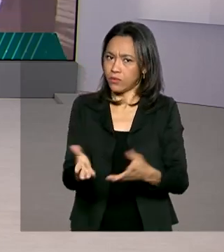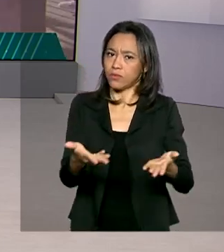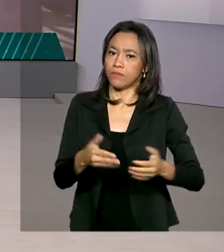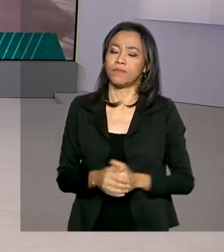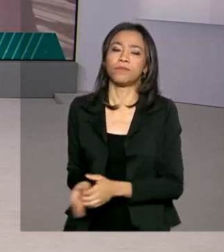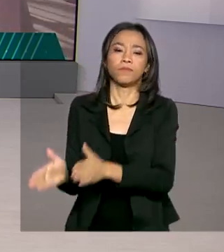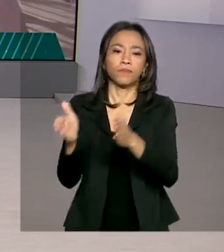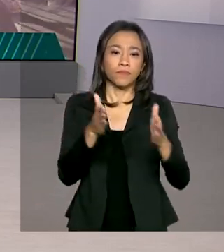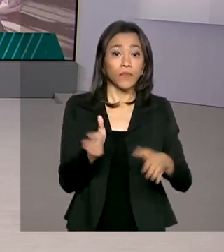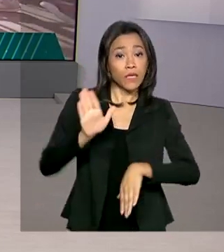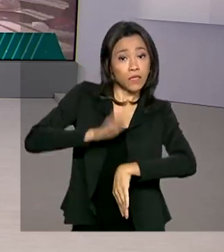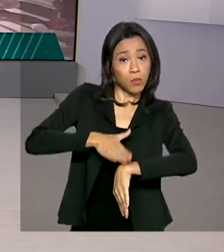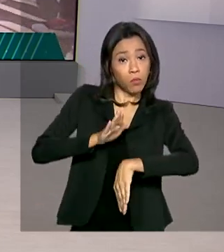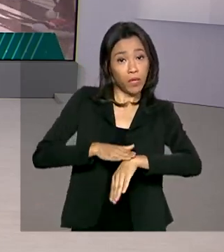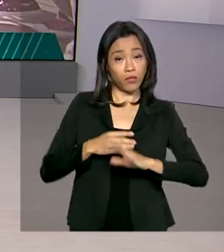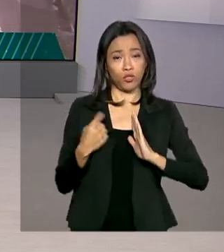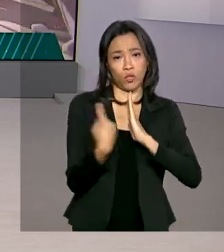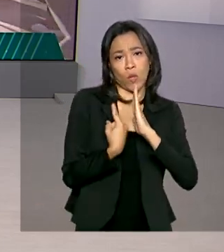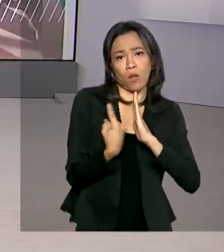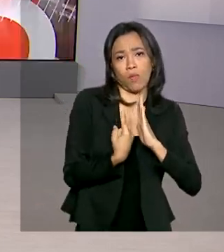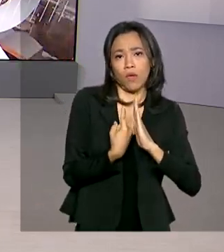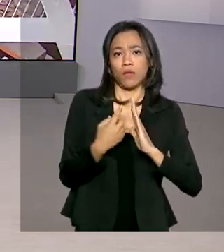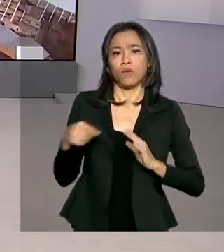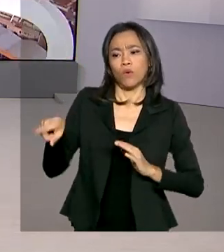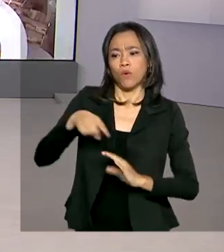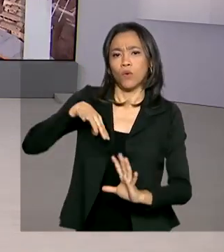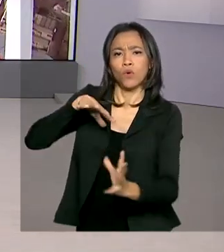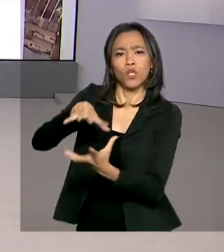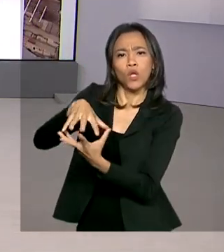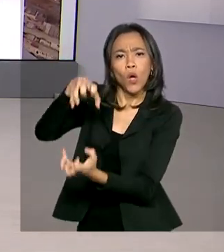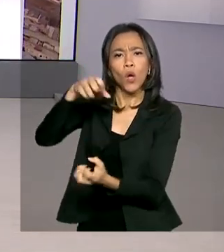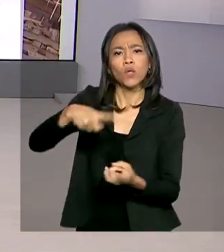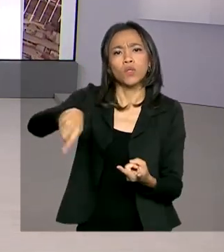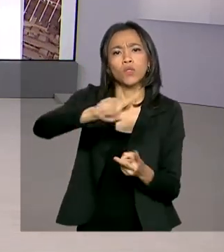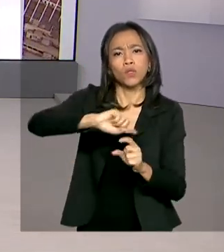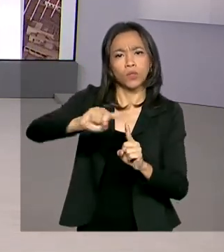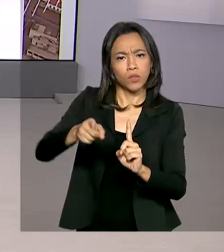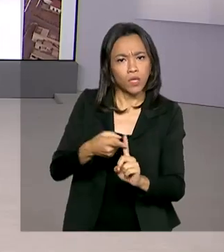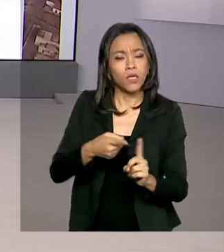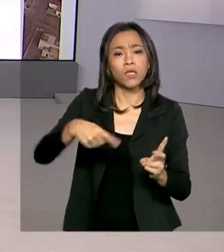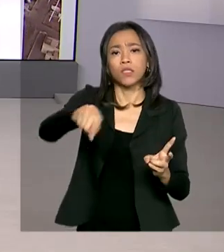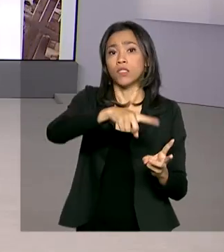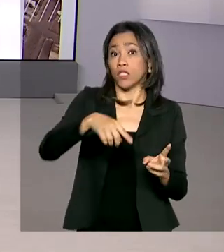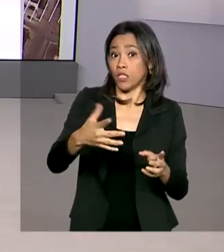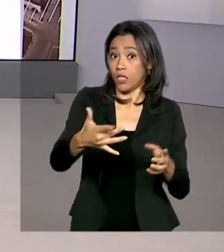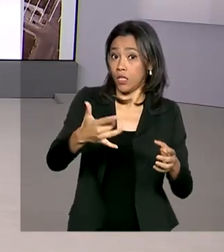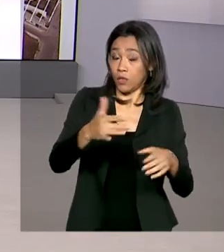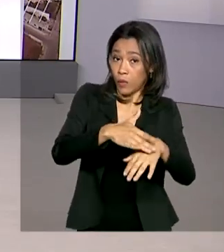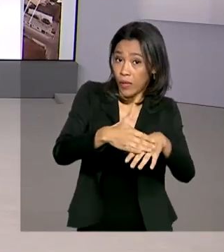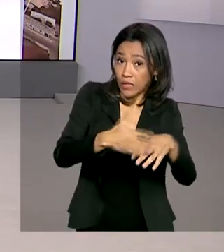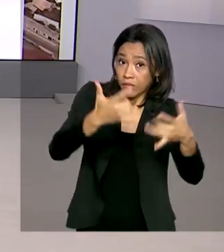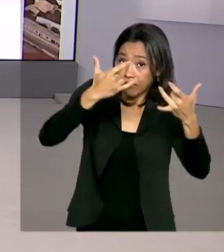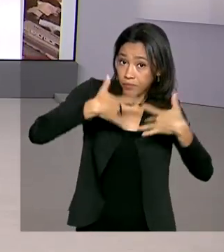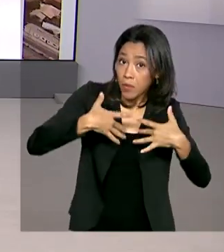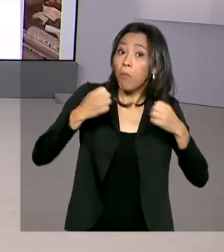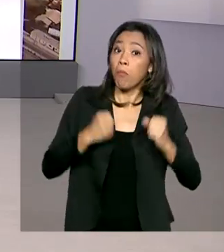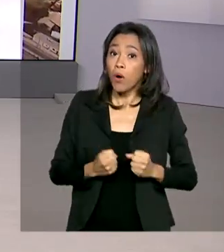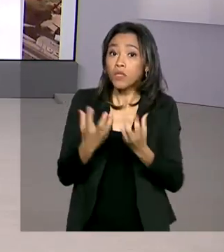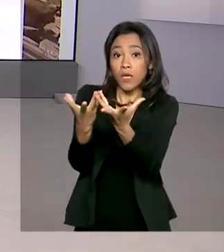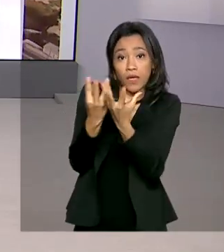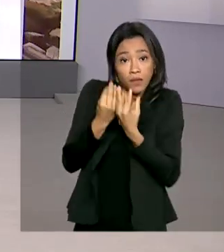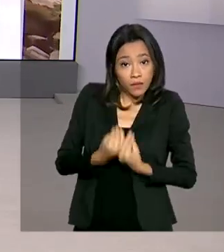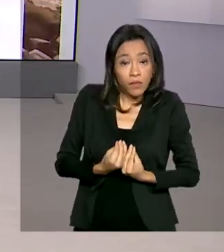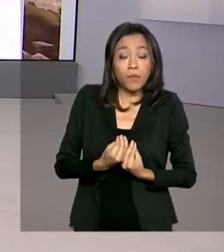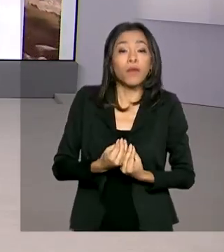Nesse momento de isolamento, idosos, gestantes e doentes crônicos podem receber medicamentos do SUS em casa, sem